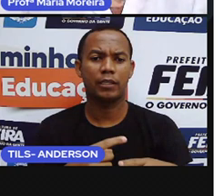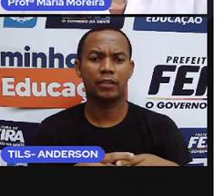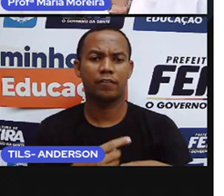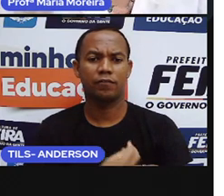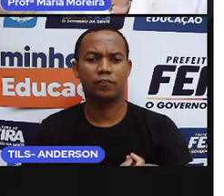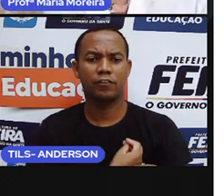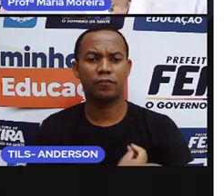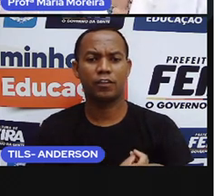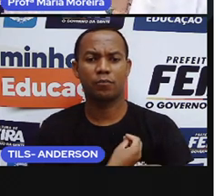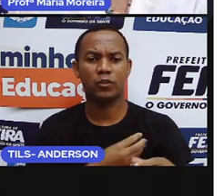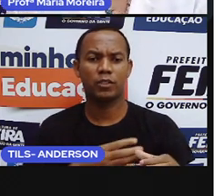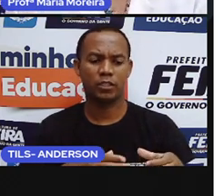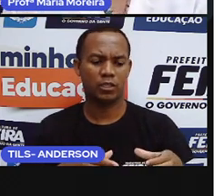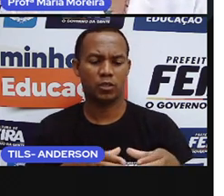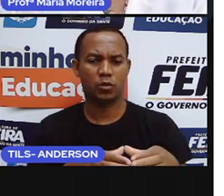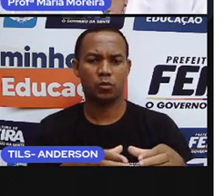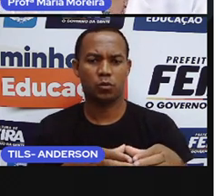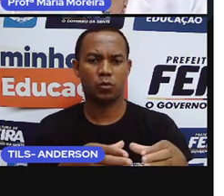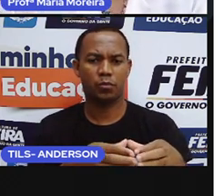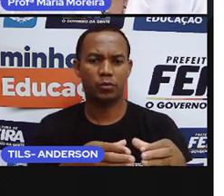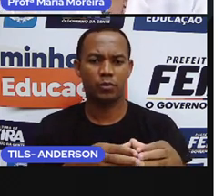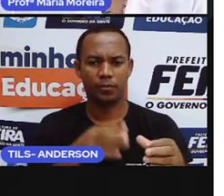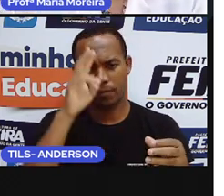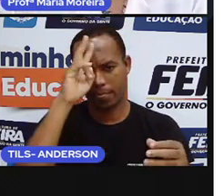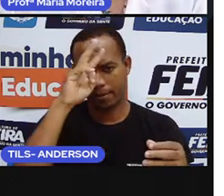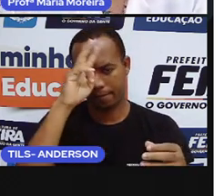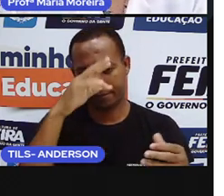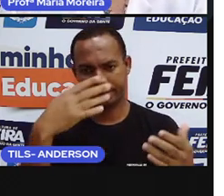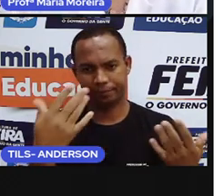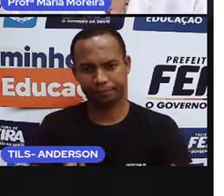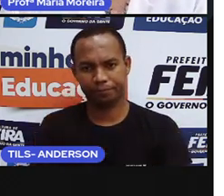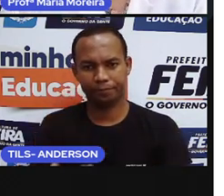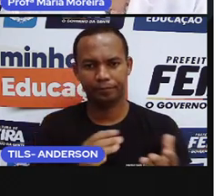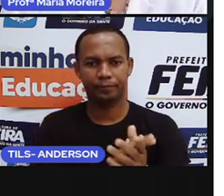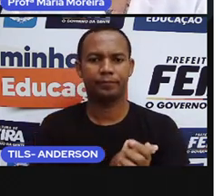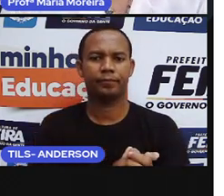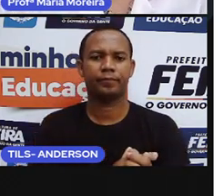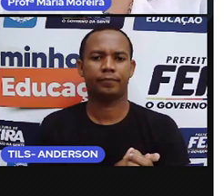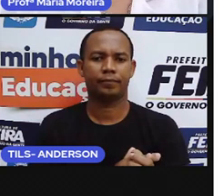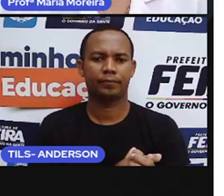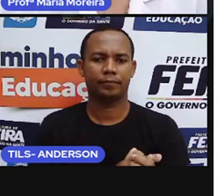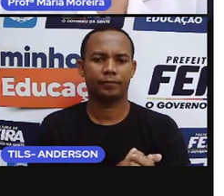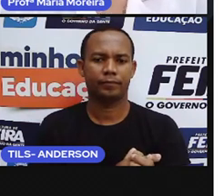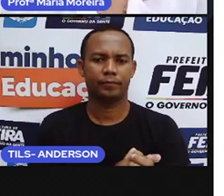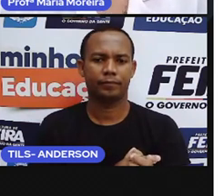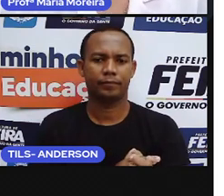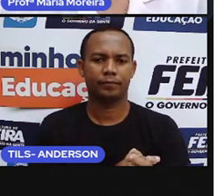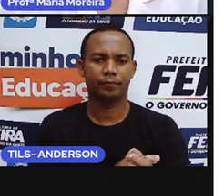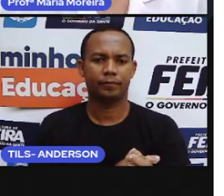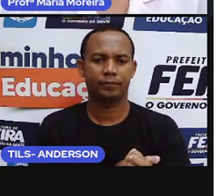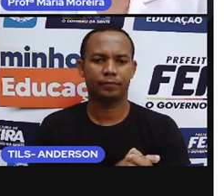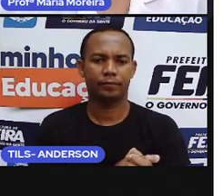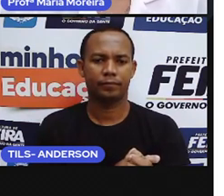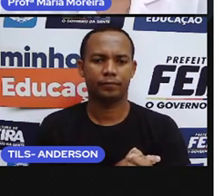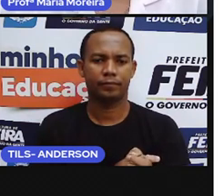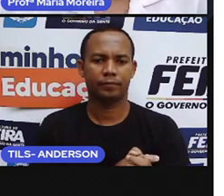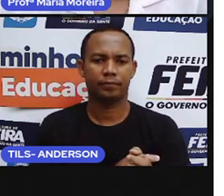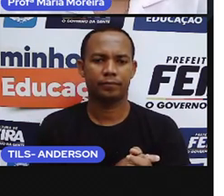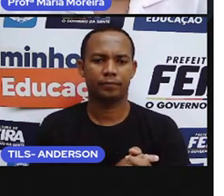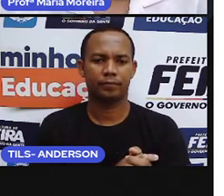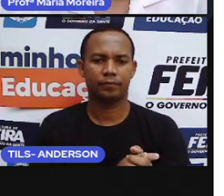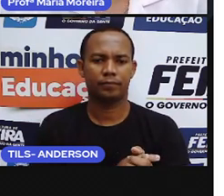Em comunidade. Lembra que a Pró falou isso aqui várias vezes? Olha que interessante, né? Vamos que vamos.